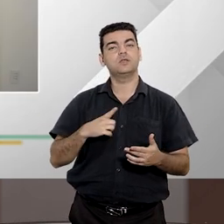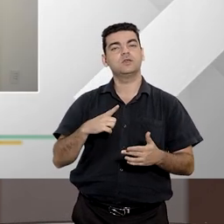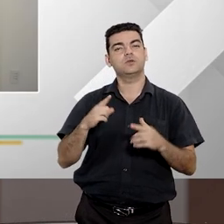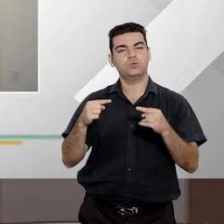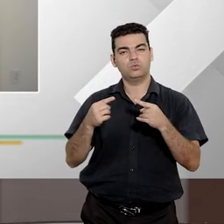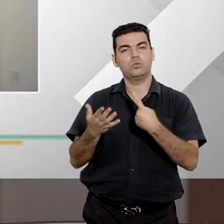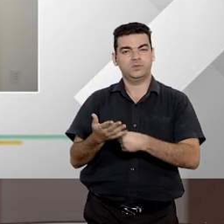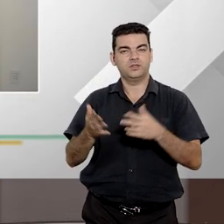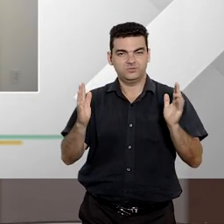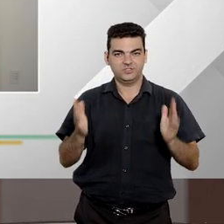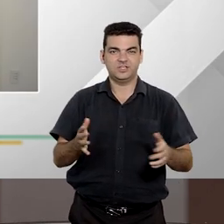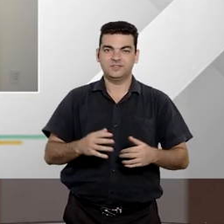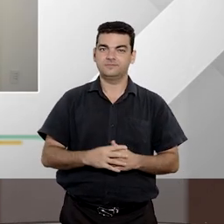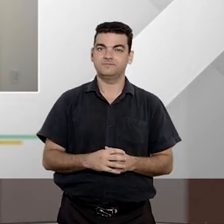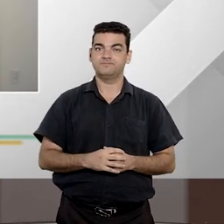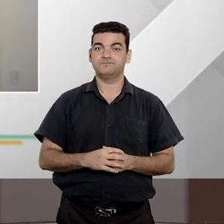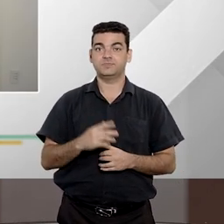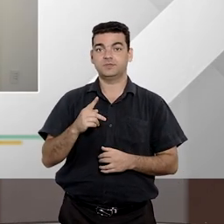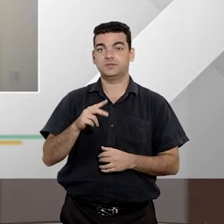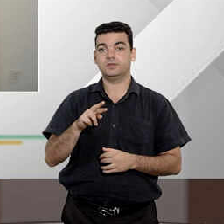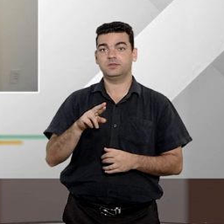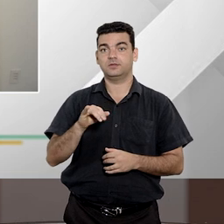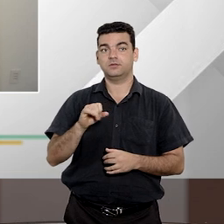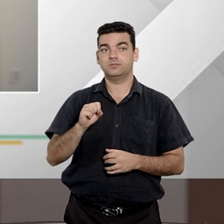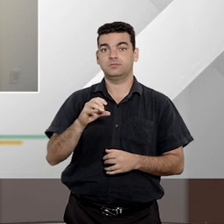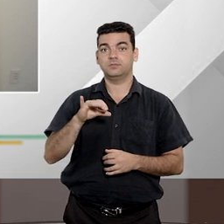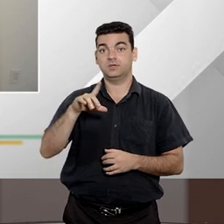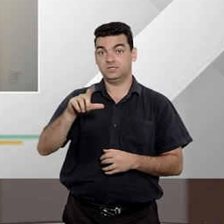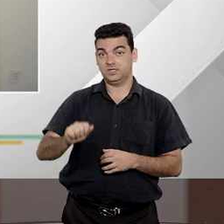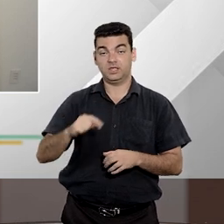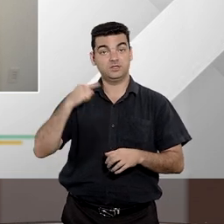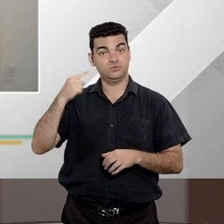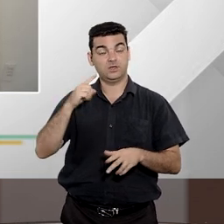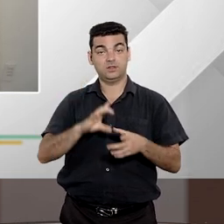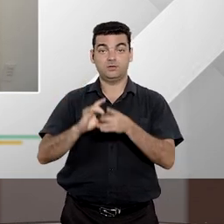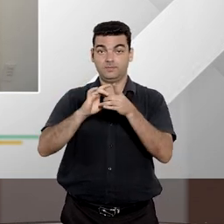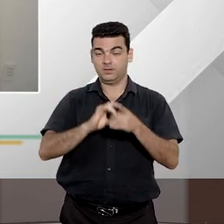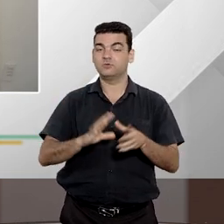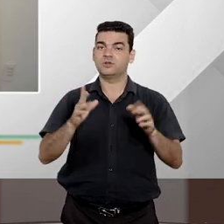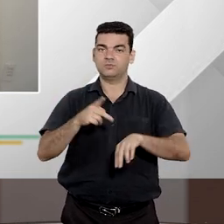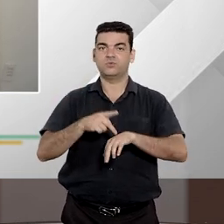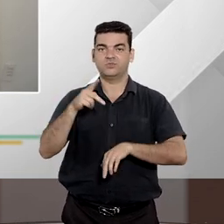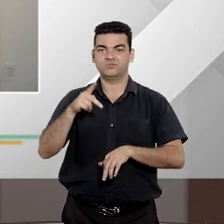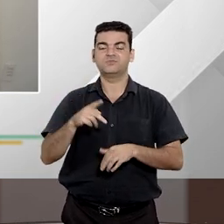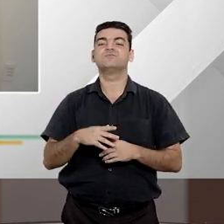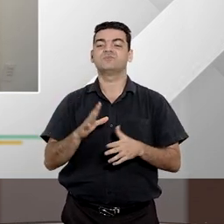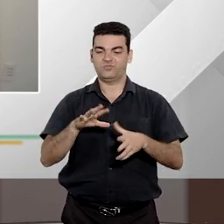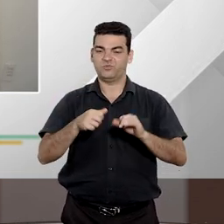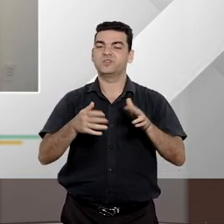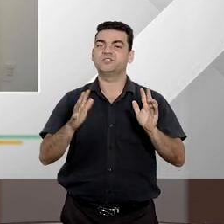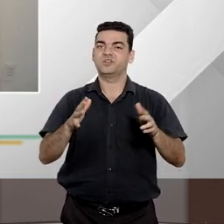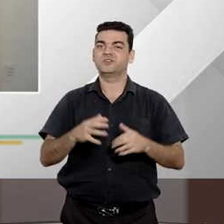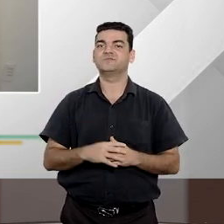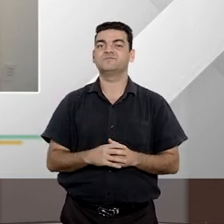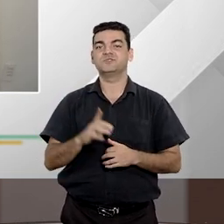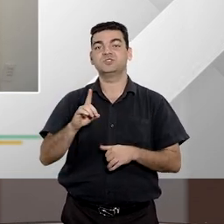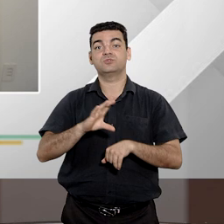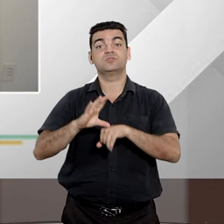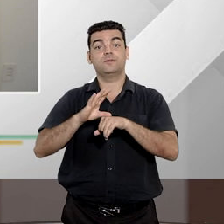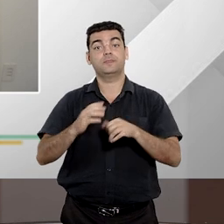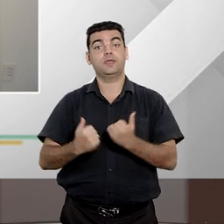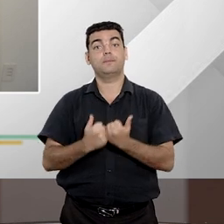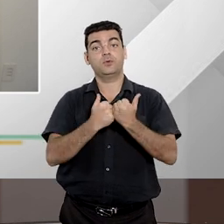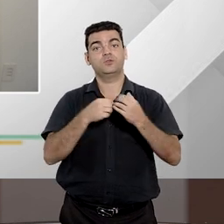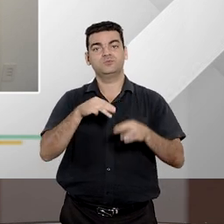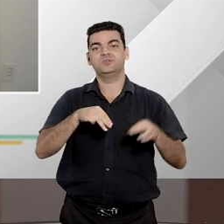os nossos convidados de hoje. Priscila Rolinde Almeida, advogada da União, pós-graduada em Direito Constitucional e assessora